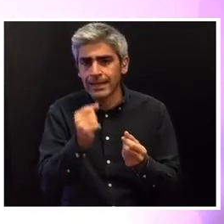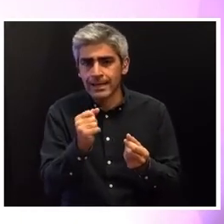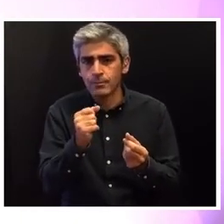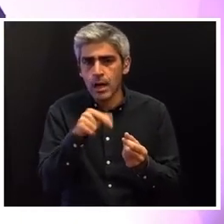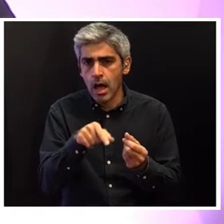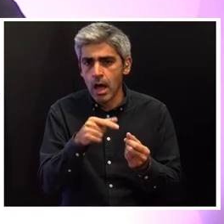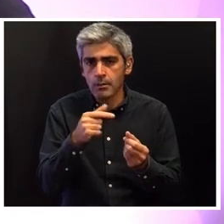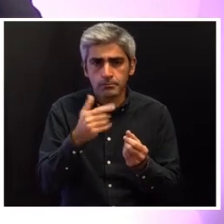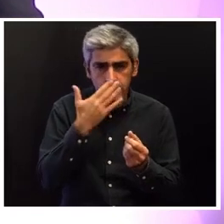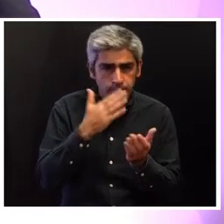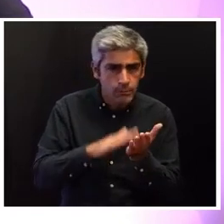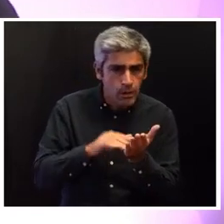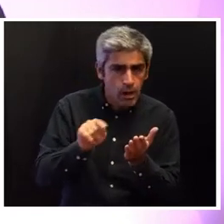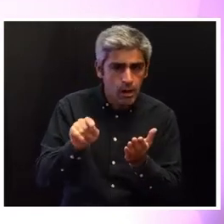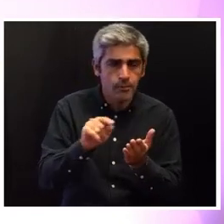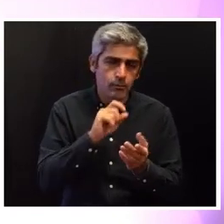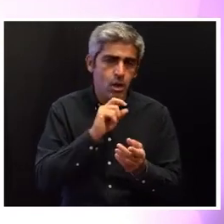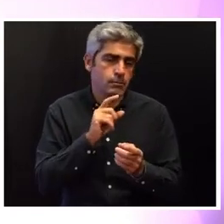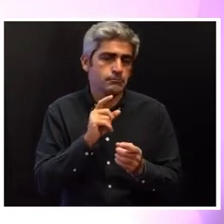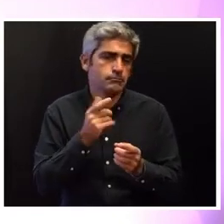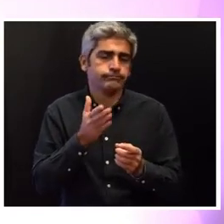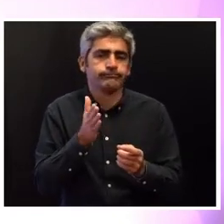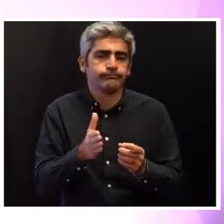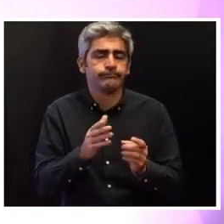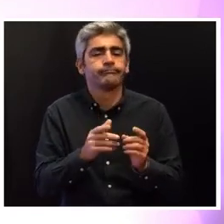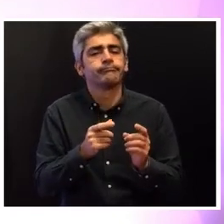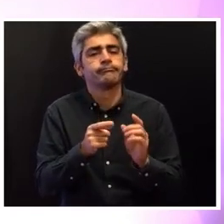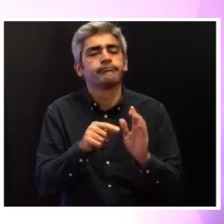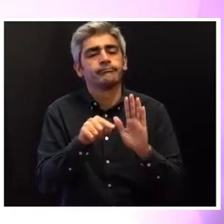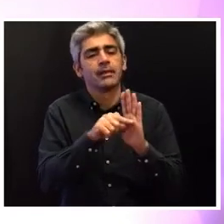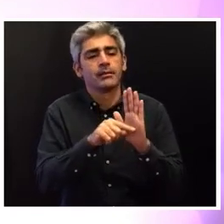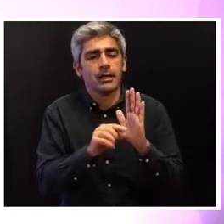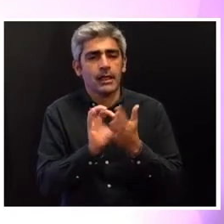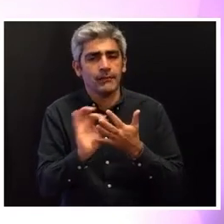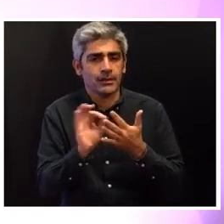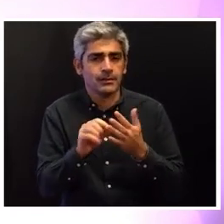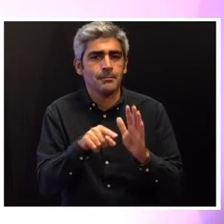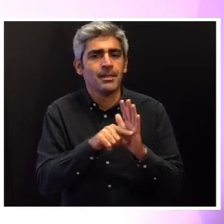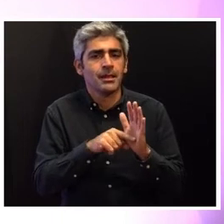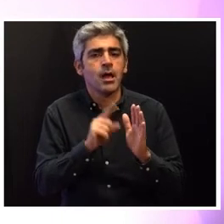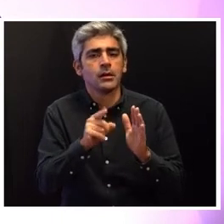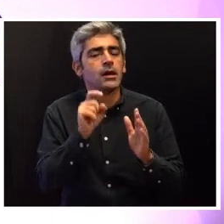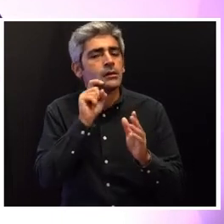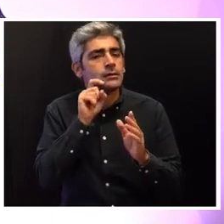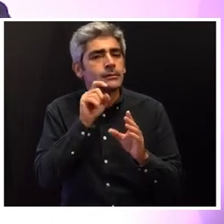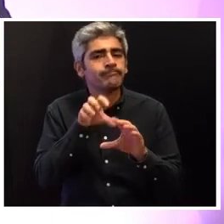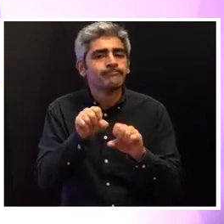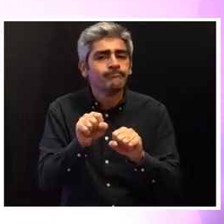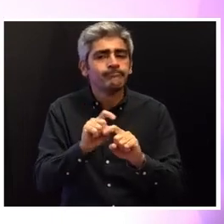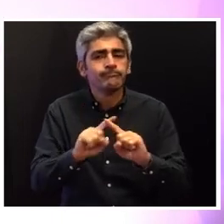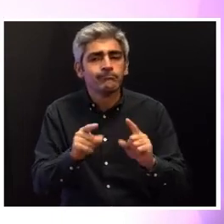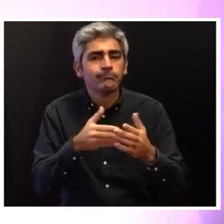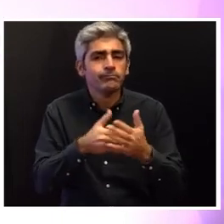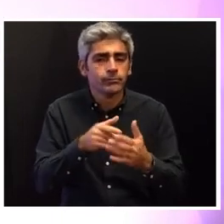legitimam a aplicação e contribuem para a definição da medida de coação a aplicar